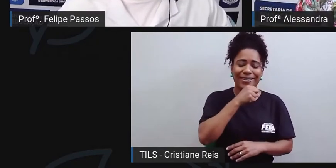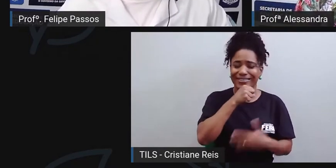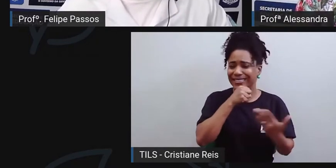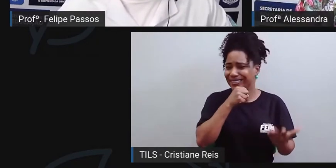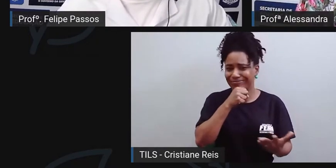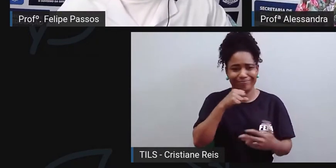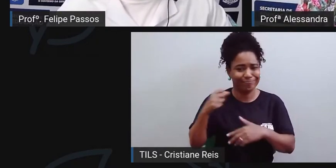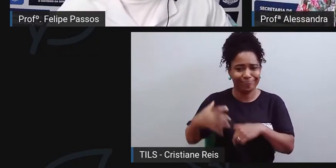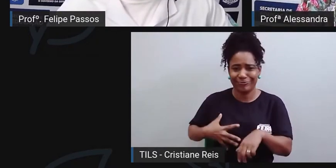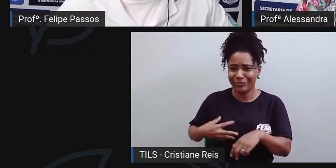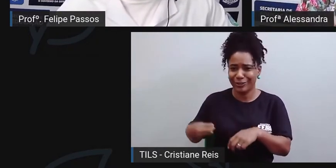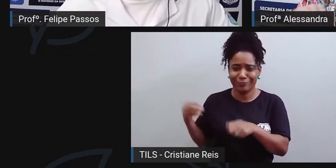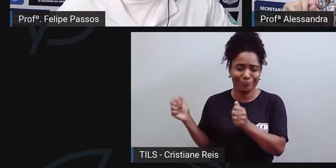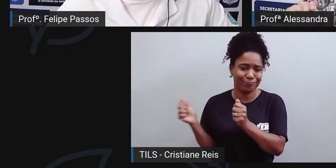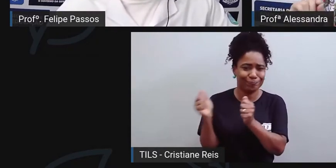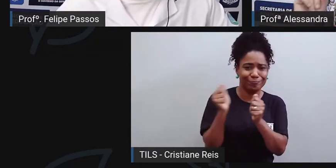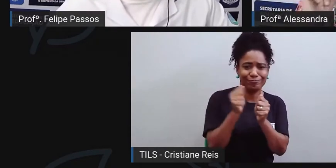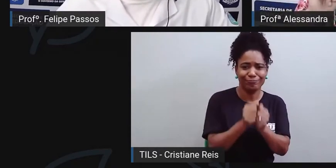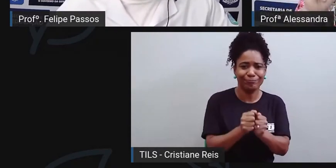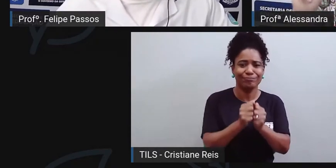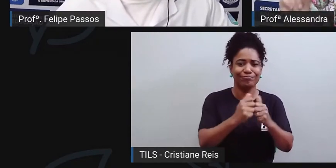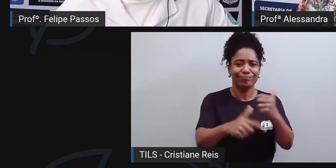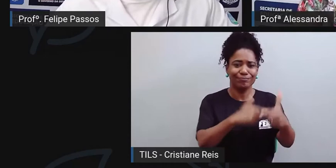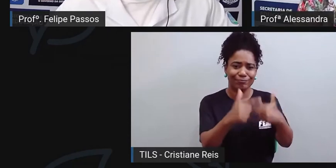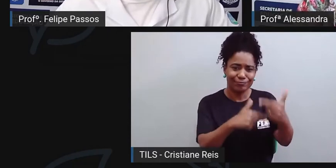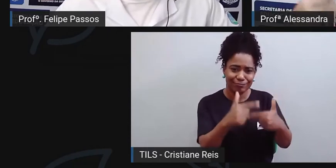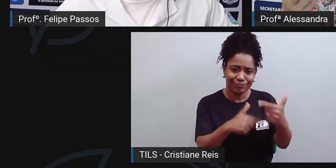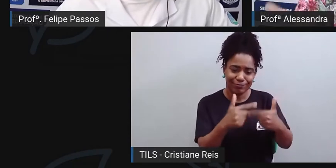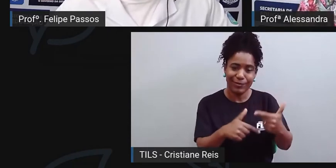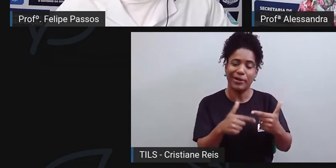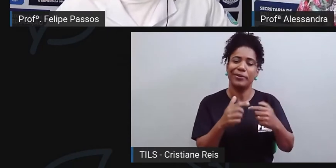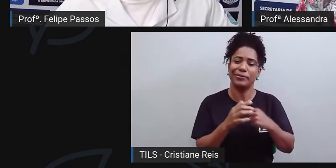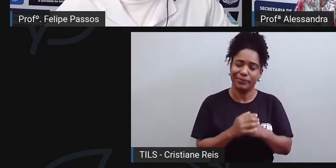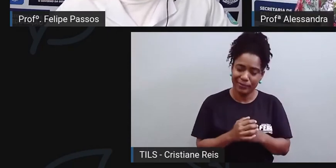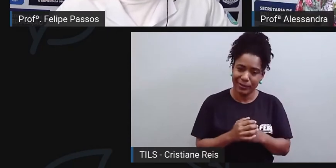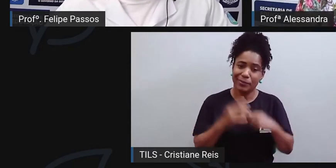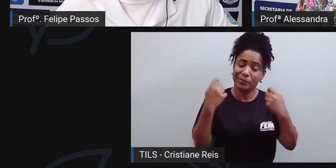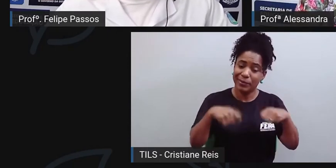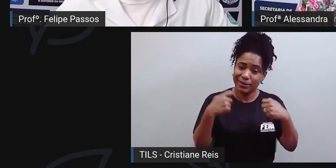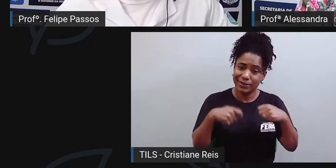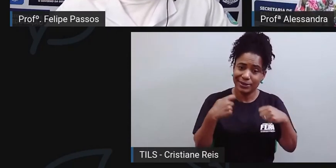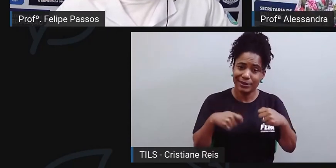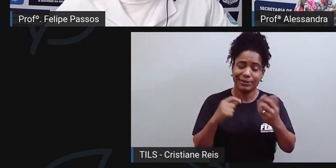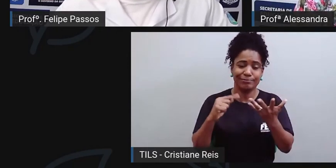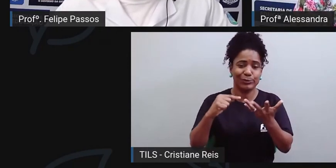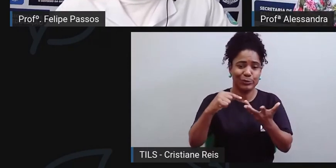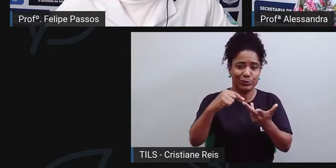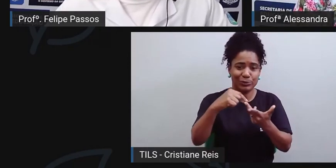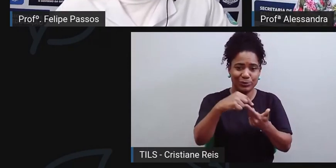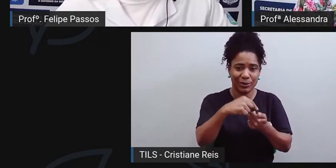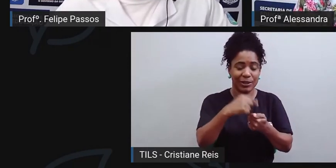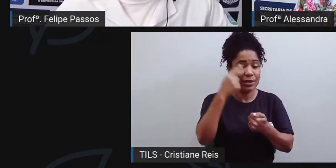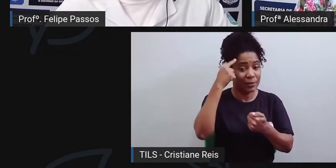Então, a gente precisa mesmo de vários elementos que muitas vezes fogem da